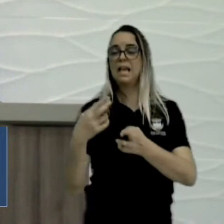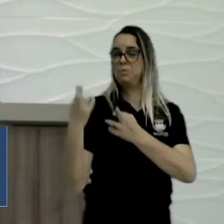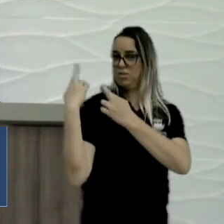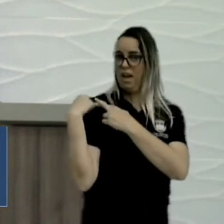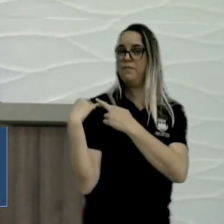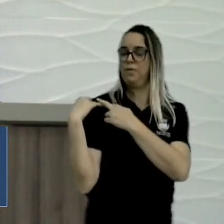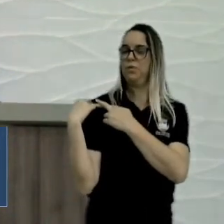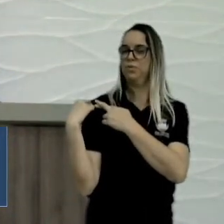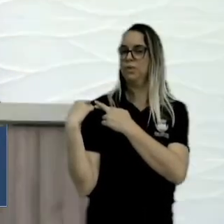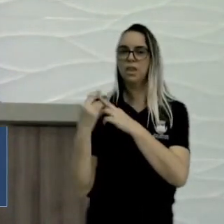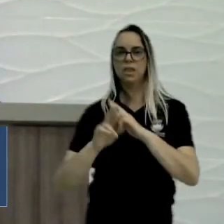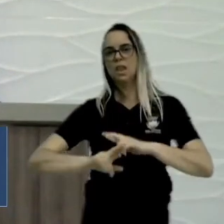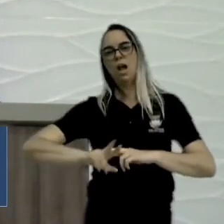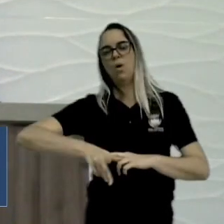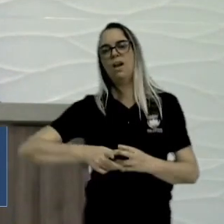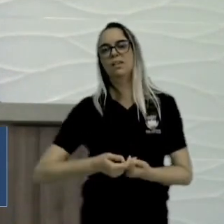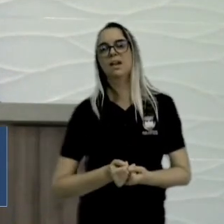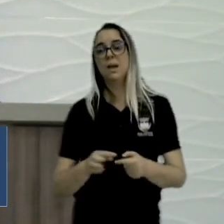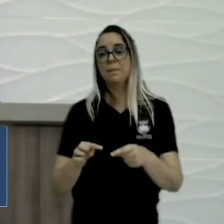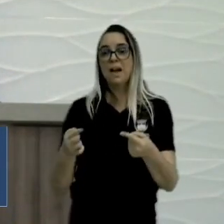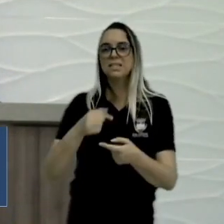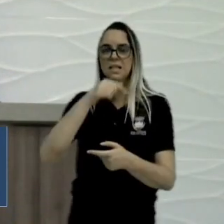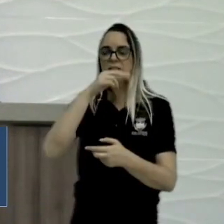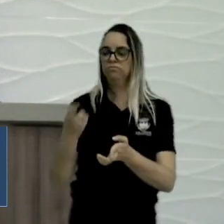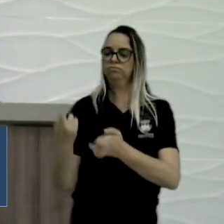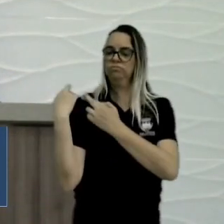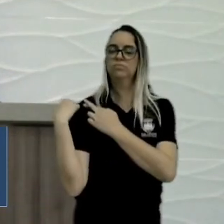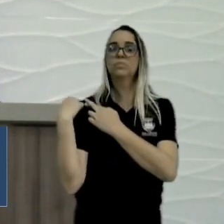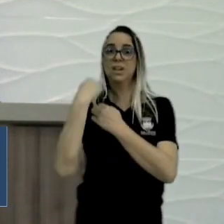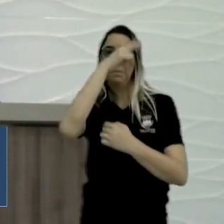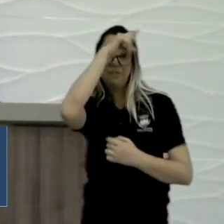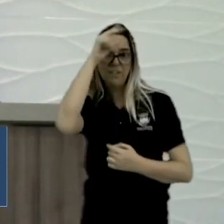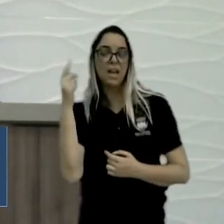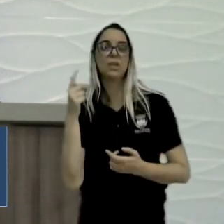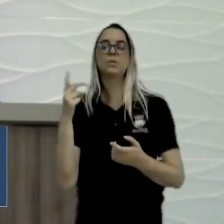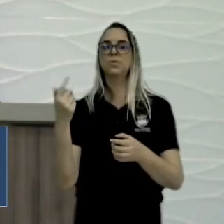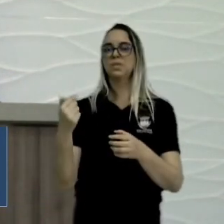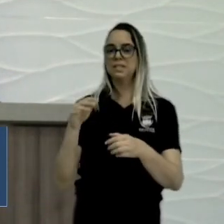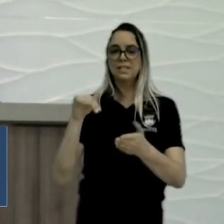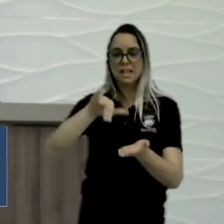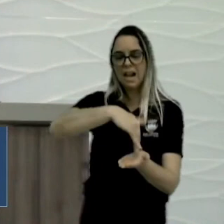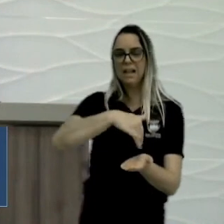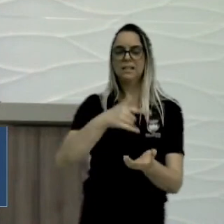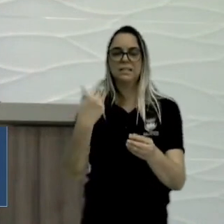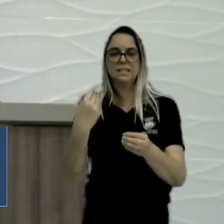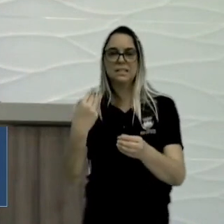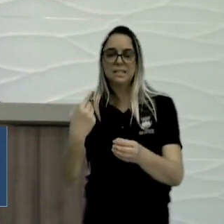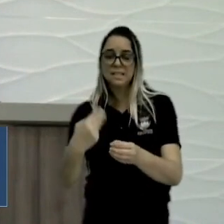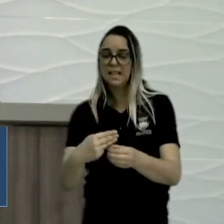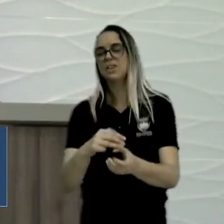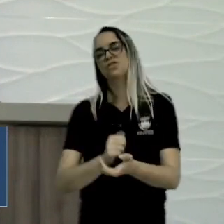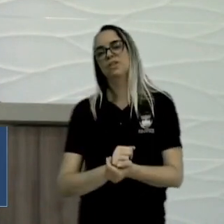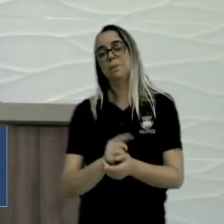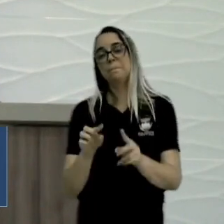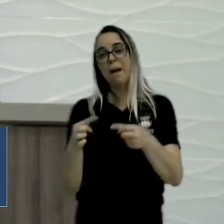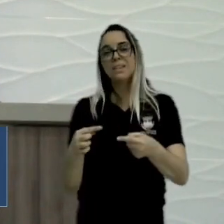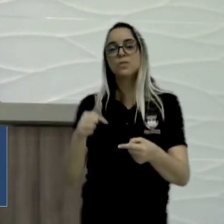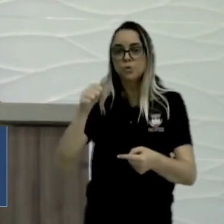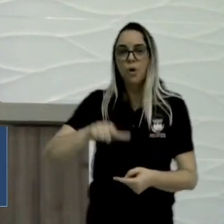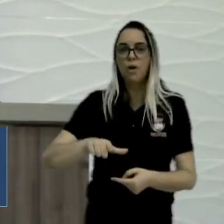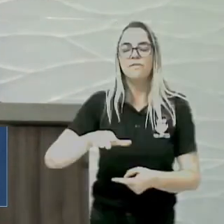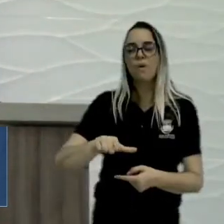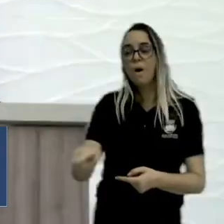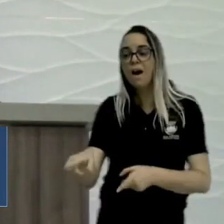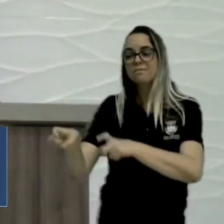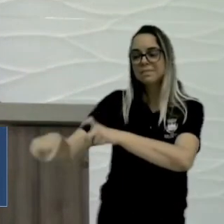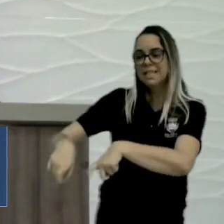município, é o dever da Secretaria de Agricultura do nosso município, é dever do poder público municipal. Mas mais uma vez, a zona